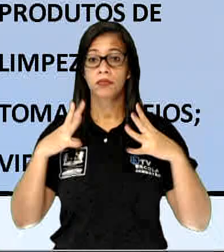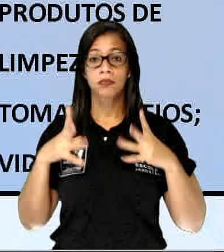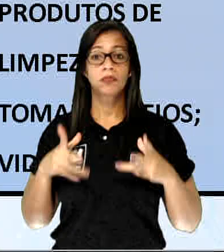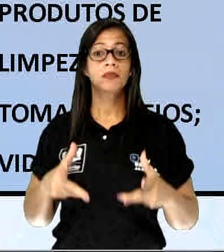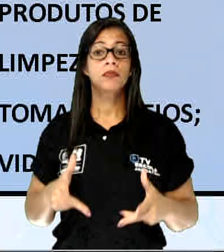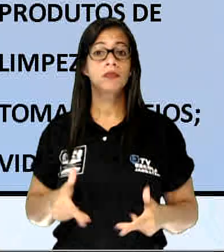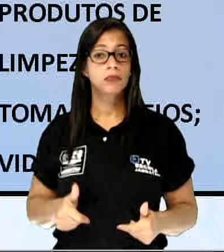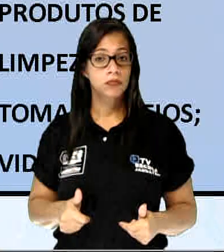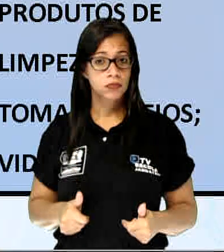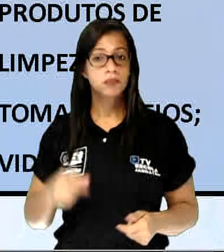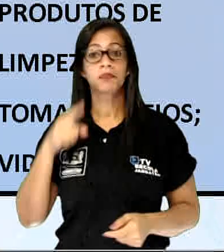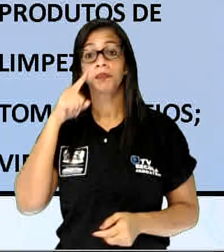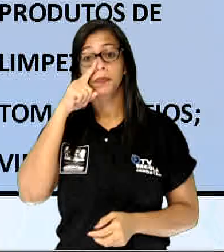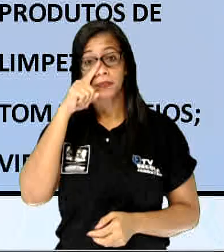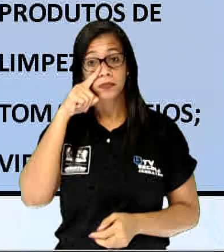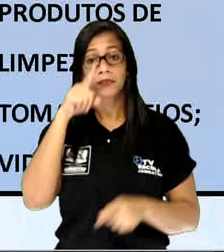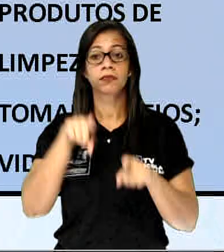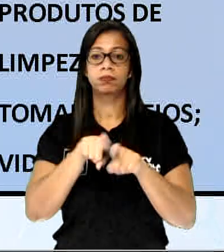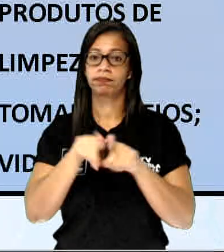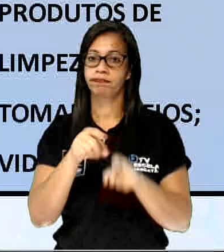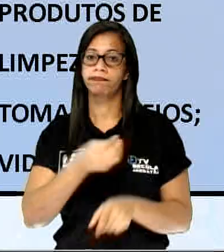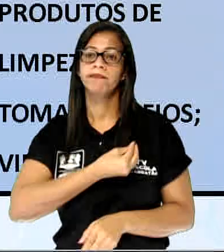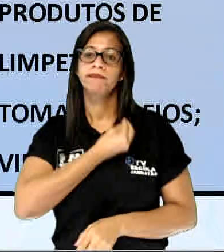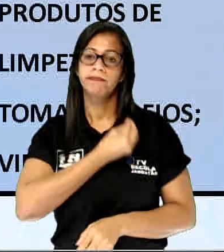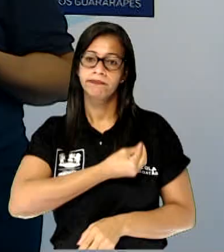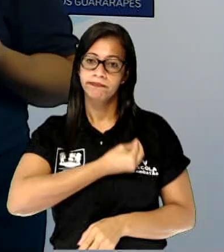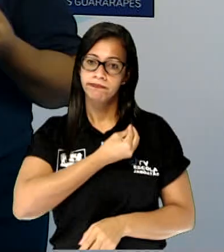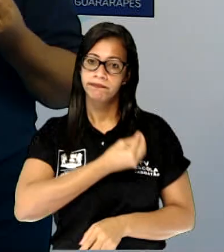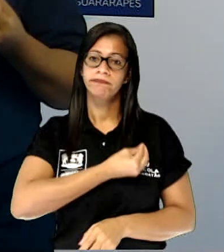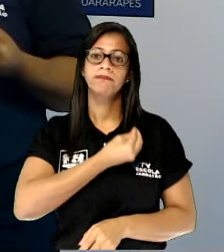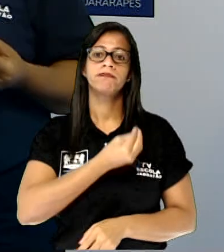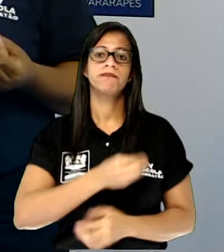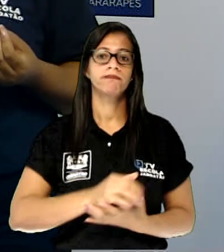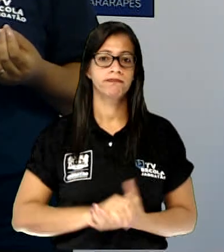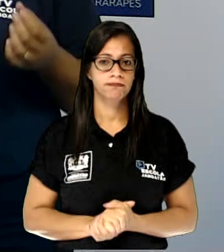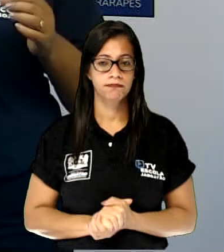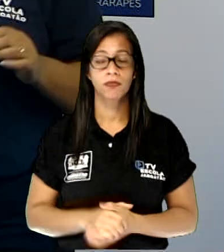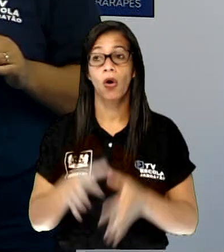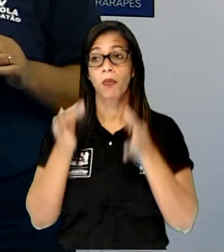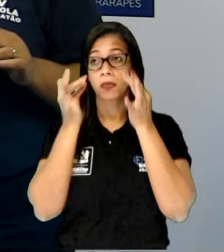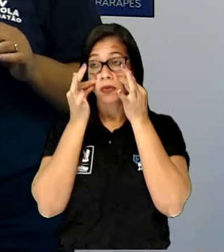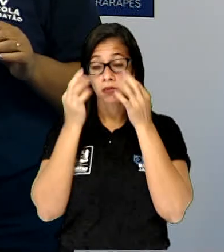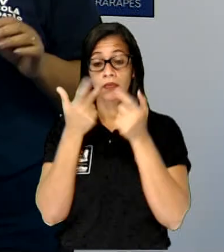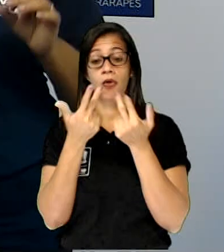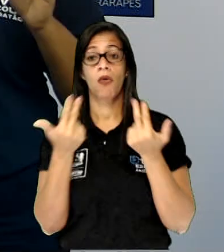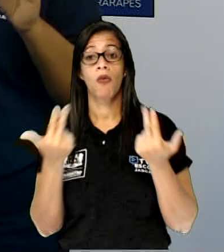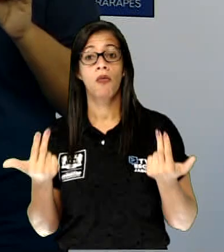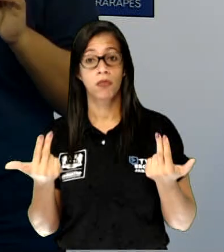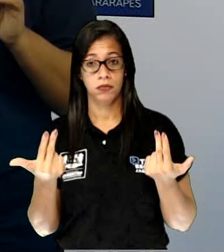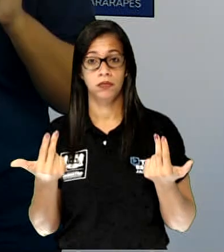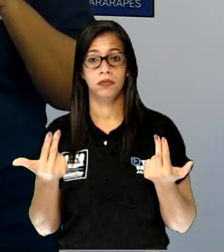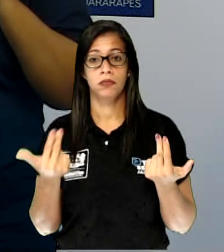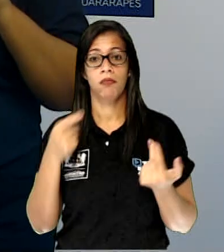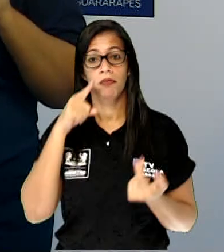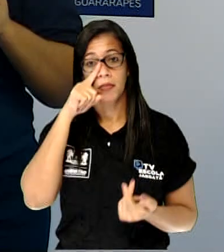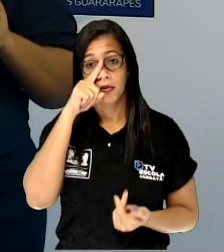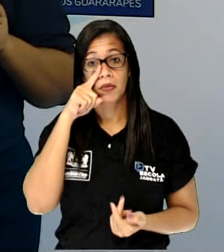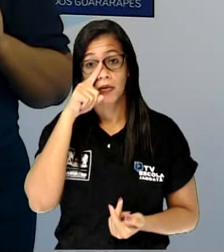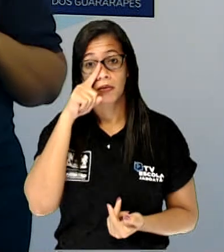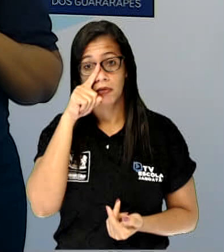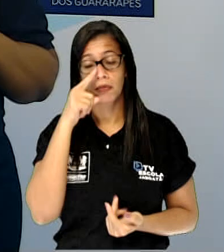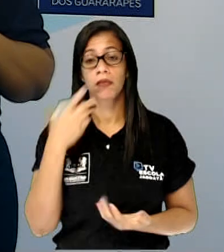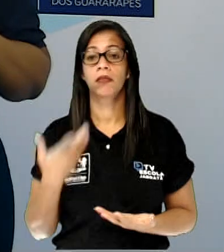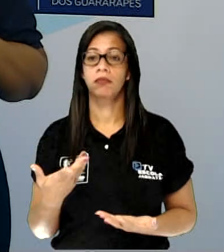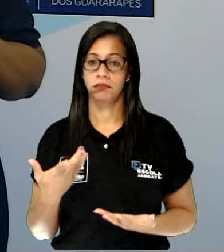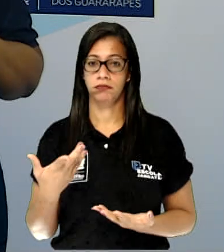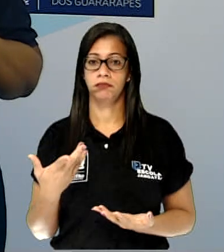estamos observando algumas situações que podem oferecer riscos. E essa aula é muito importante